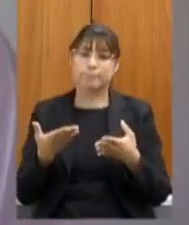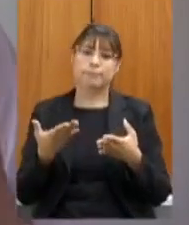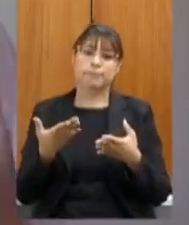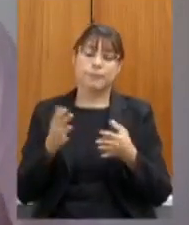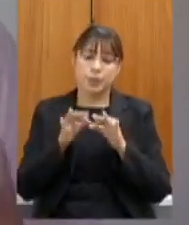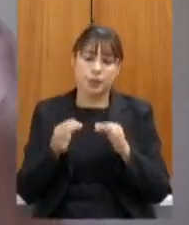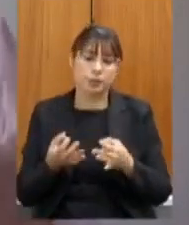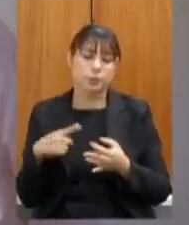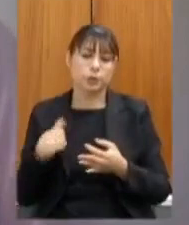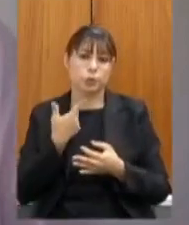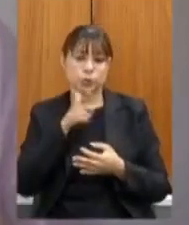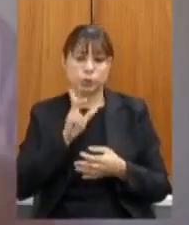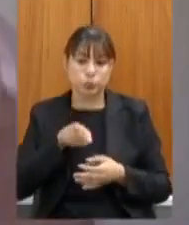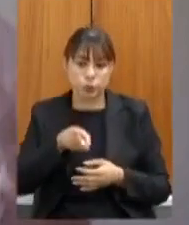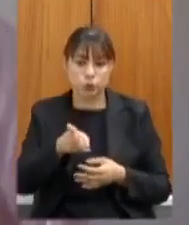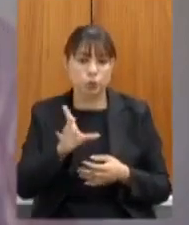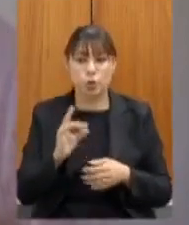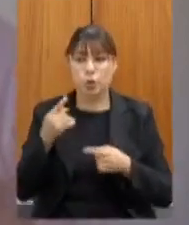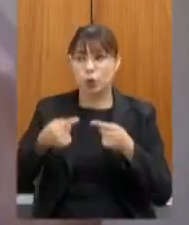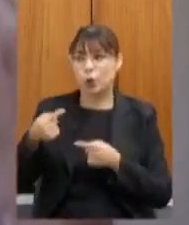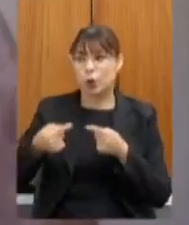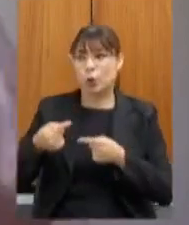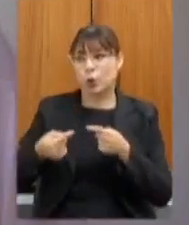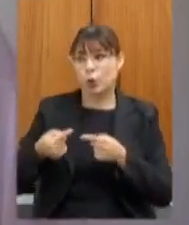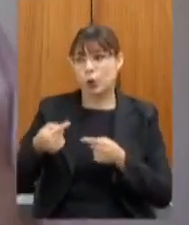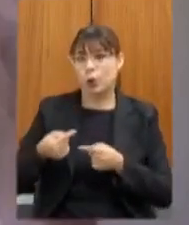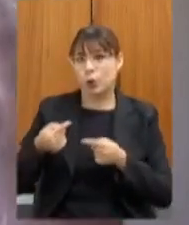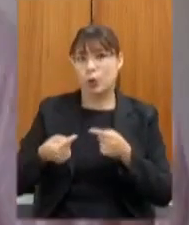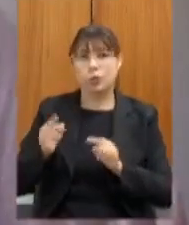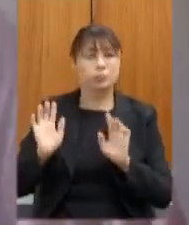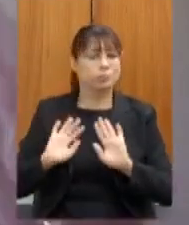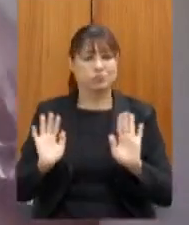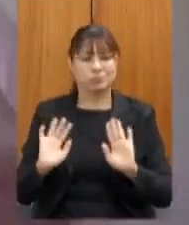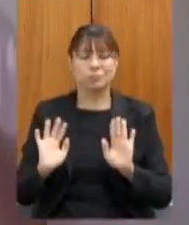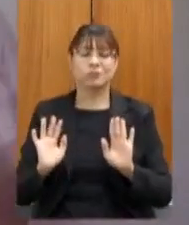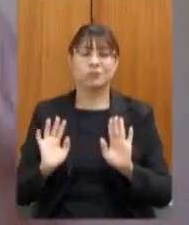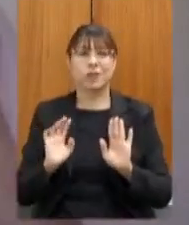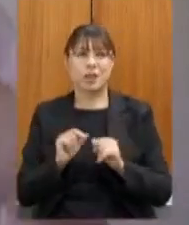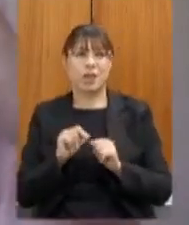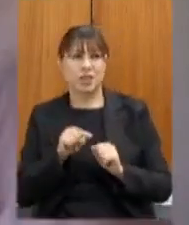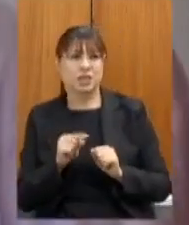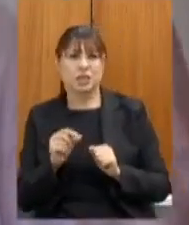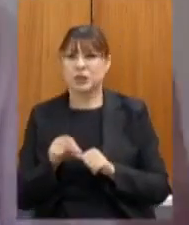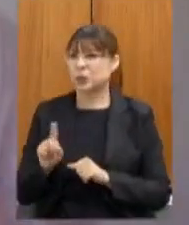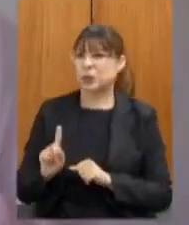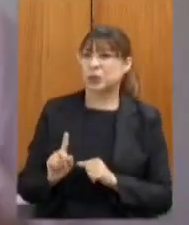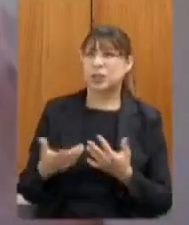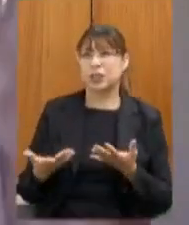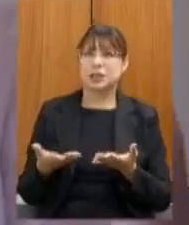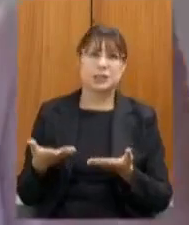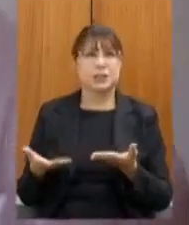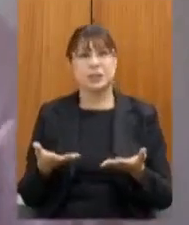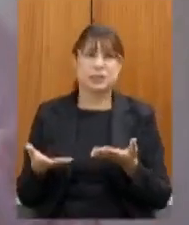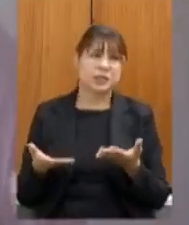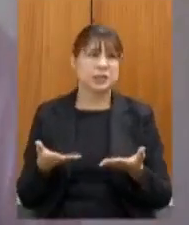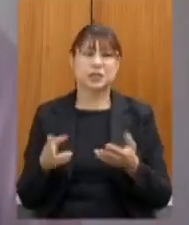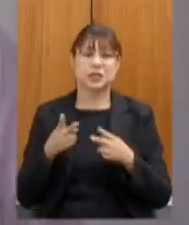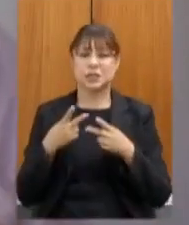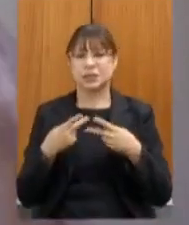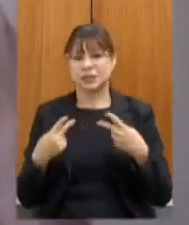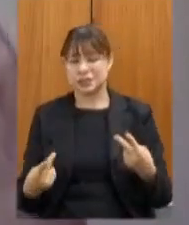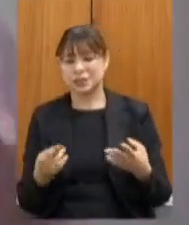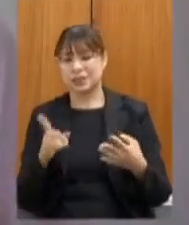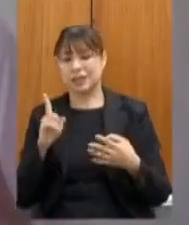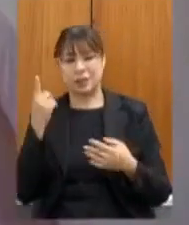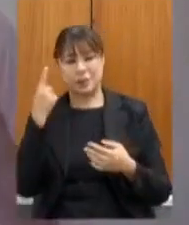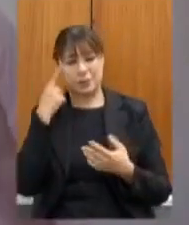e não ficar só numa discussão mais genérica de se faz ou se não faz em relação às questões de